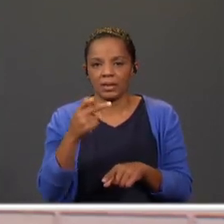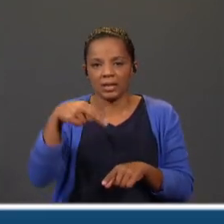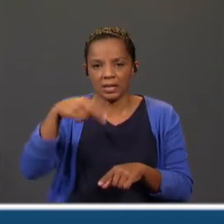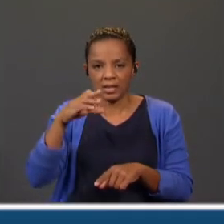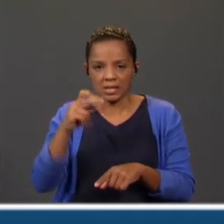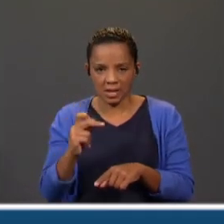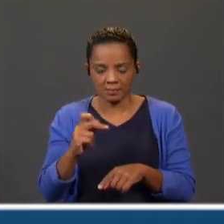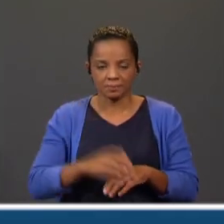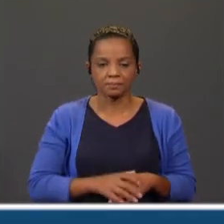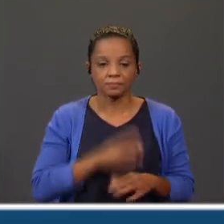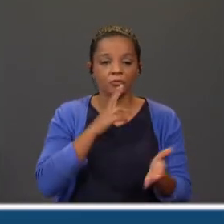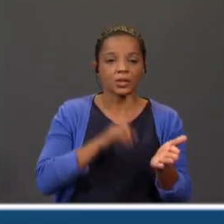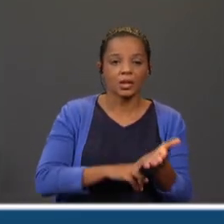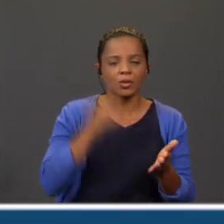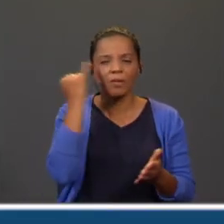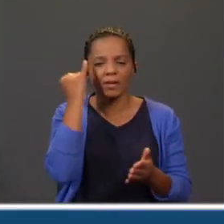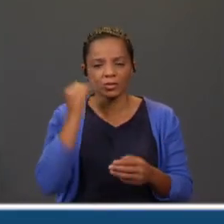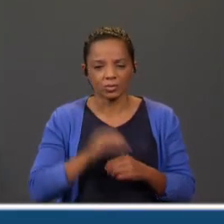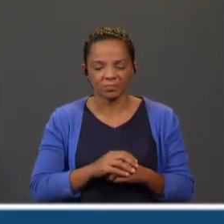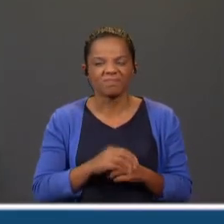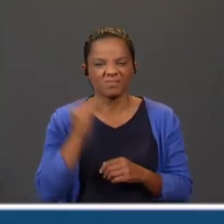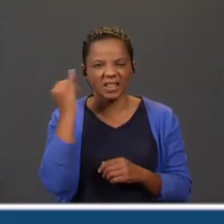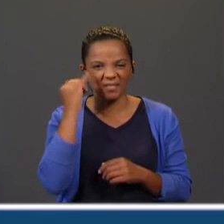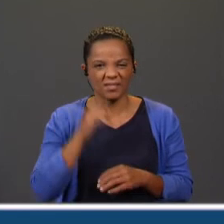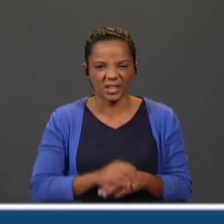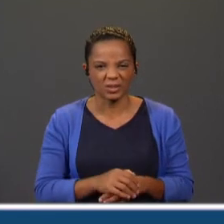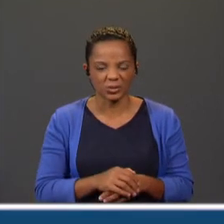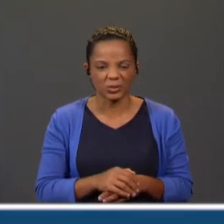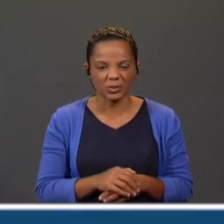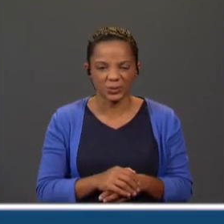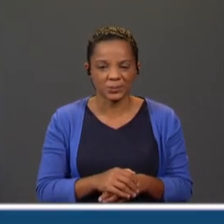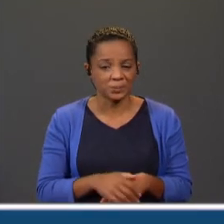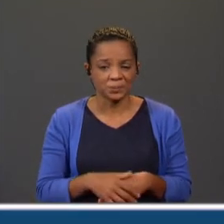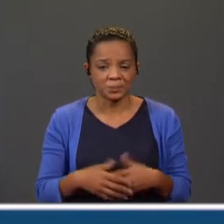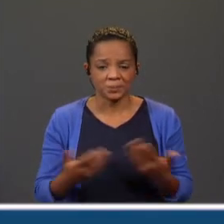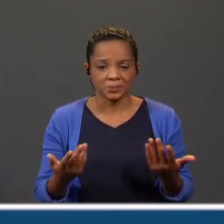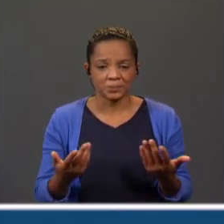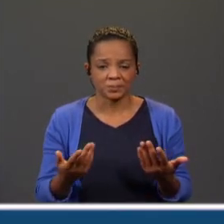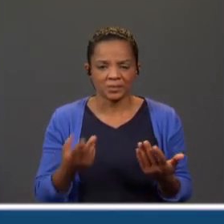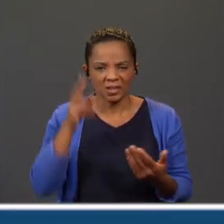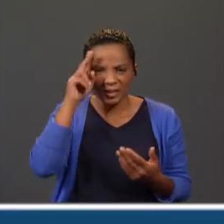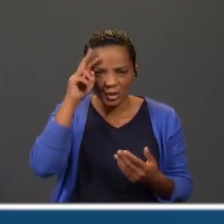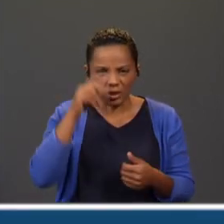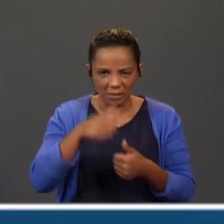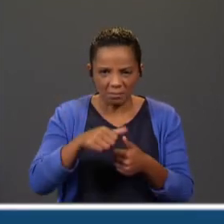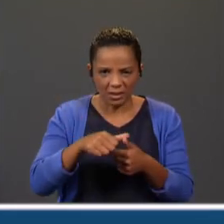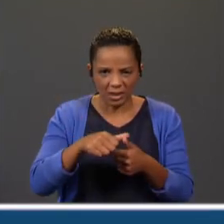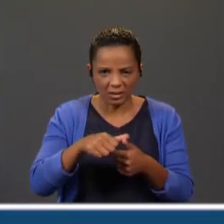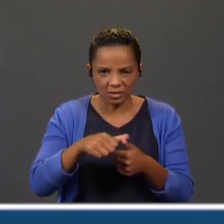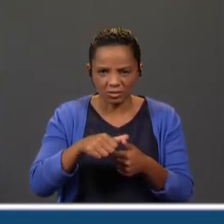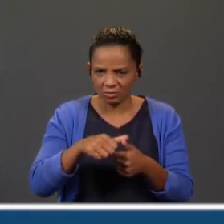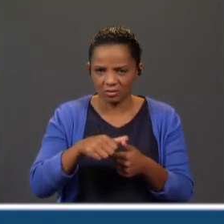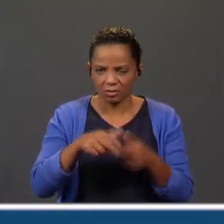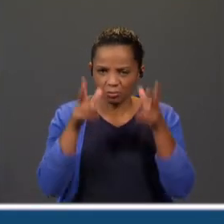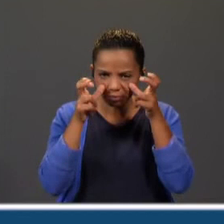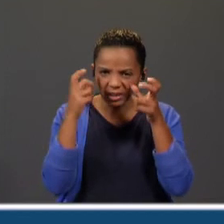Verdadeira ou falsa? Verdadeira falsa. Ele utiliza cenouras e batatas. No conto que